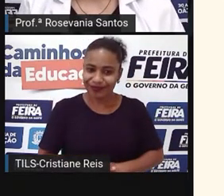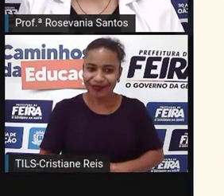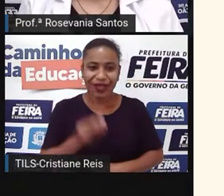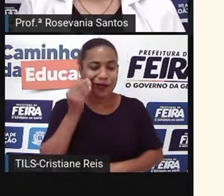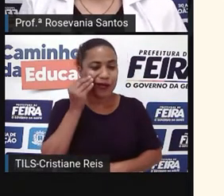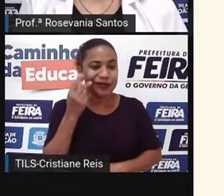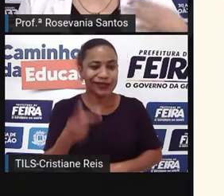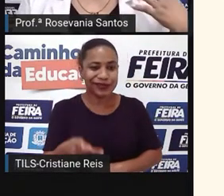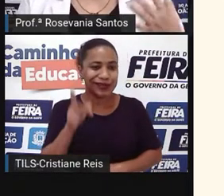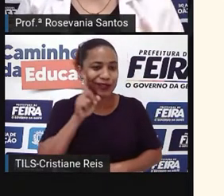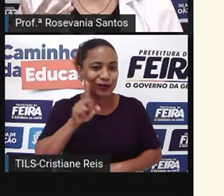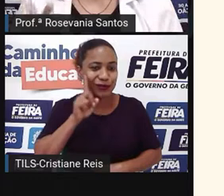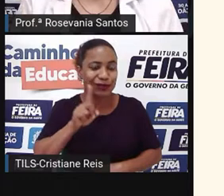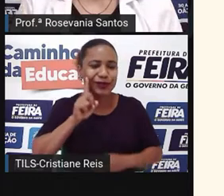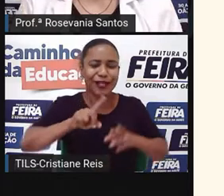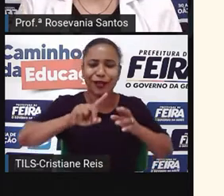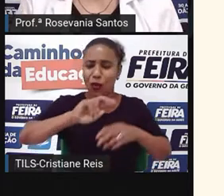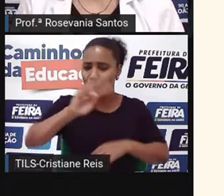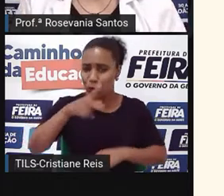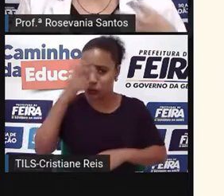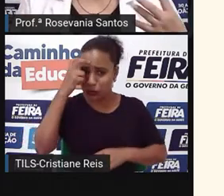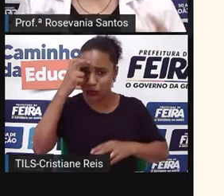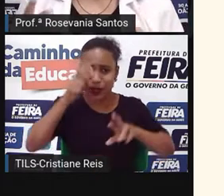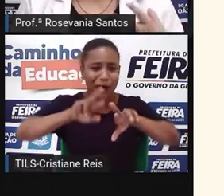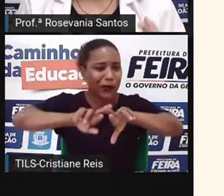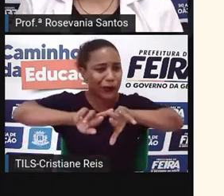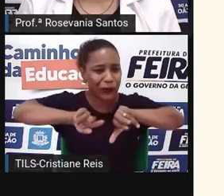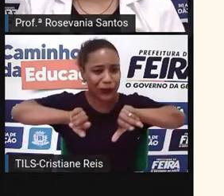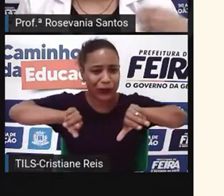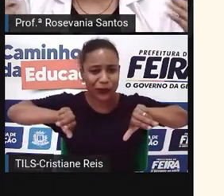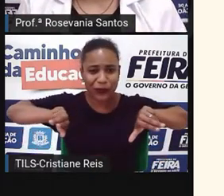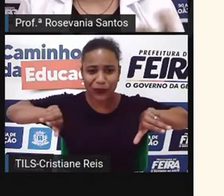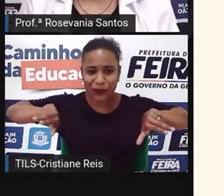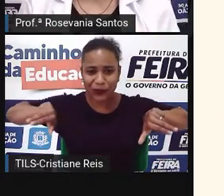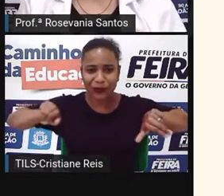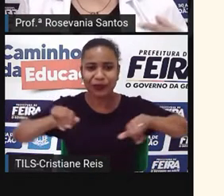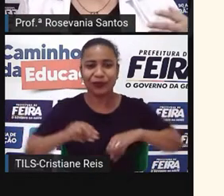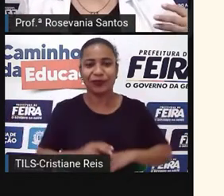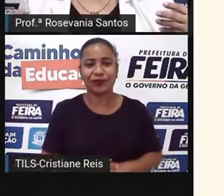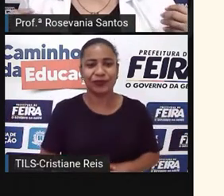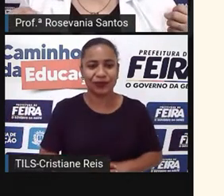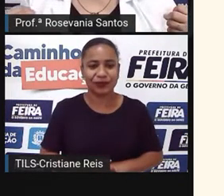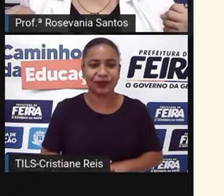cultural, ou seja, você vai receber, que nem a gente, né,